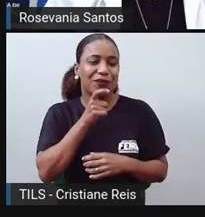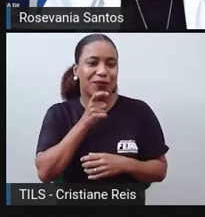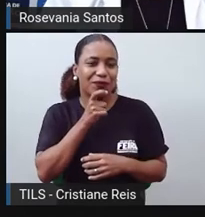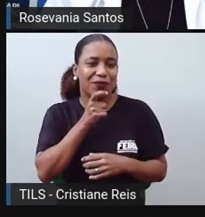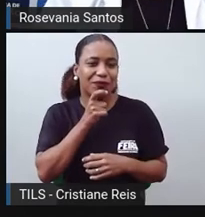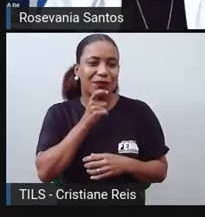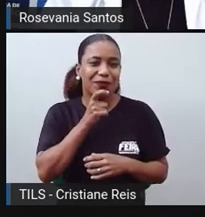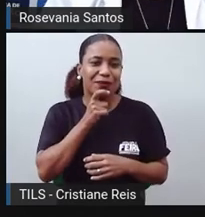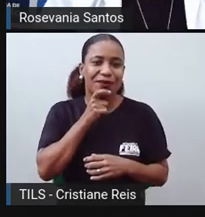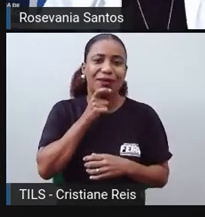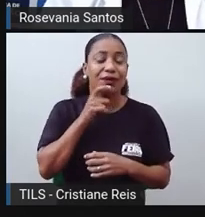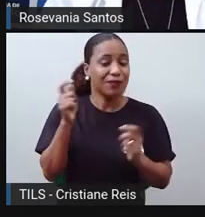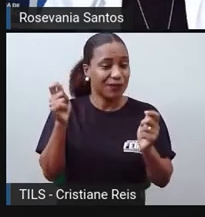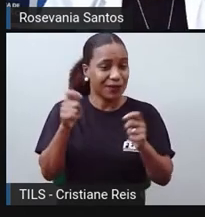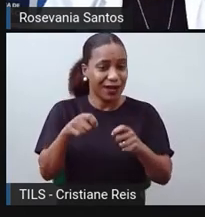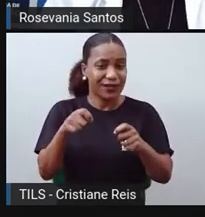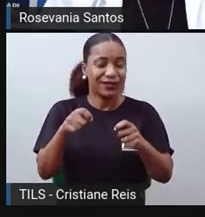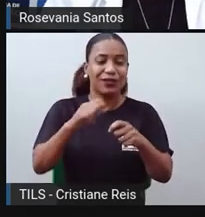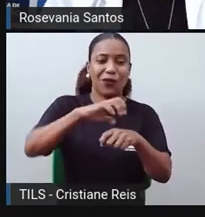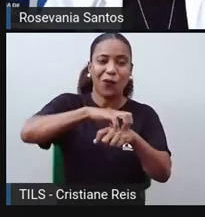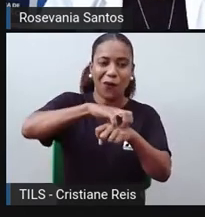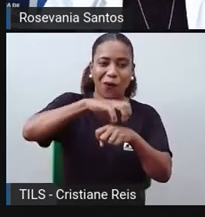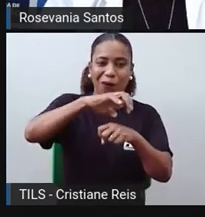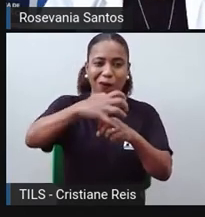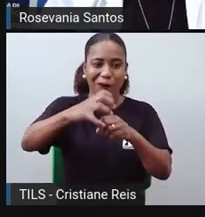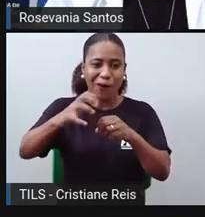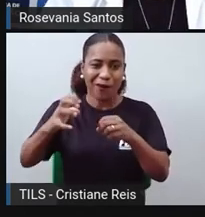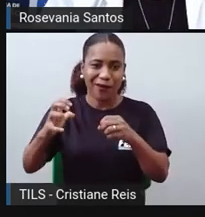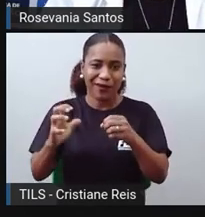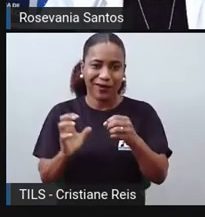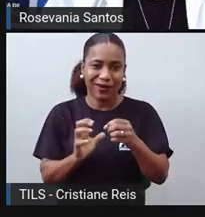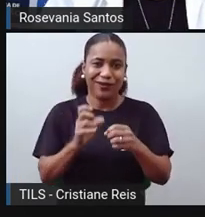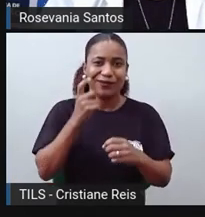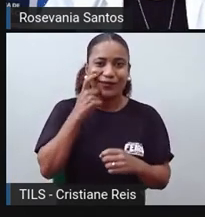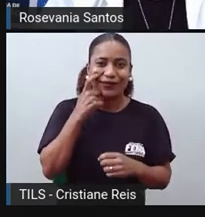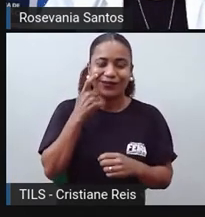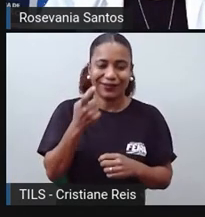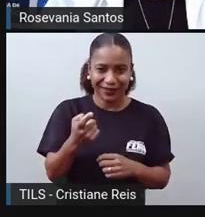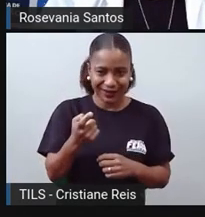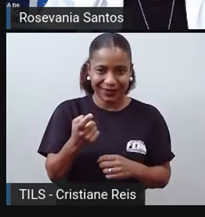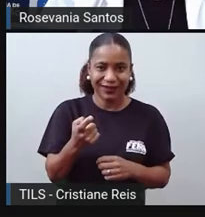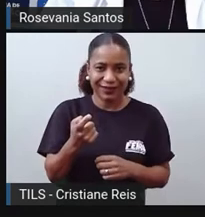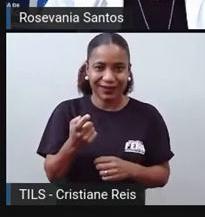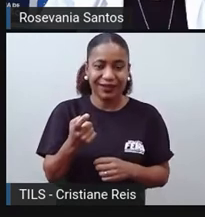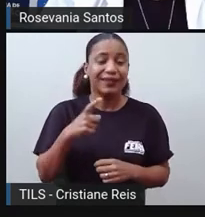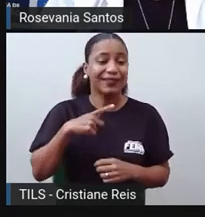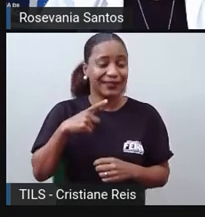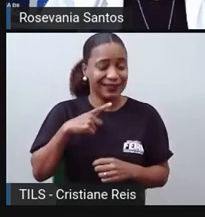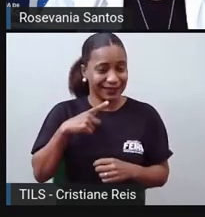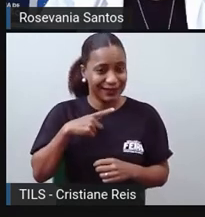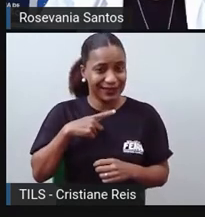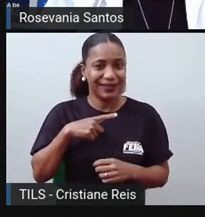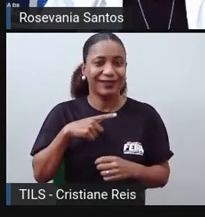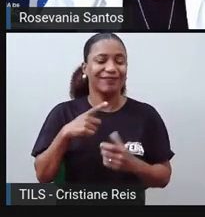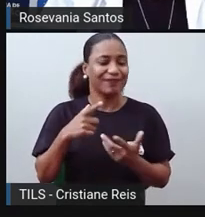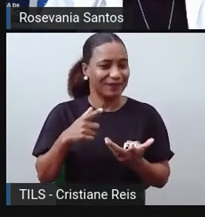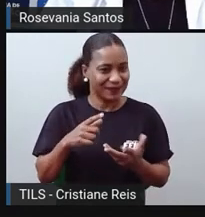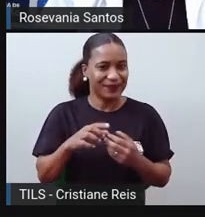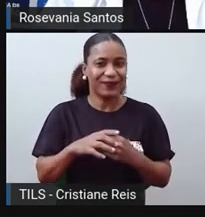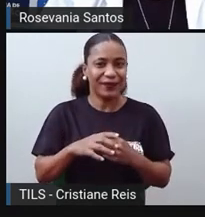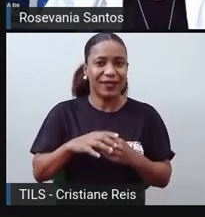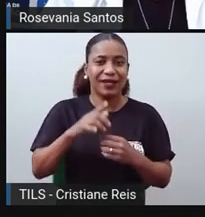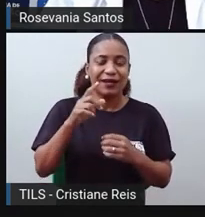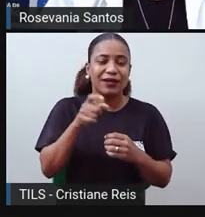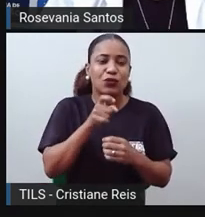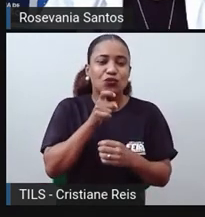formação dos corais. No caso do atol, ele aqui, se forma, são cristalizações que se formam em volta. Aqui,